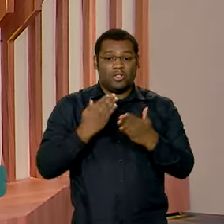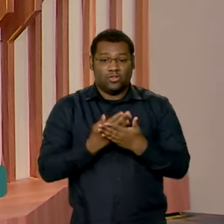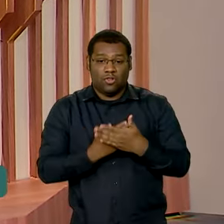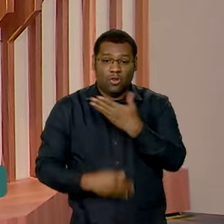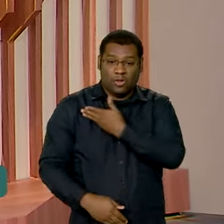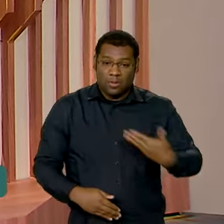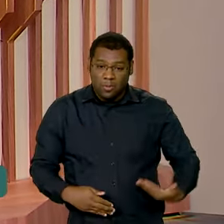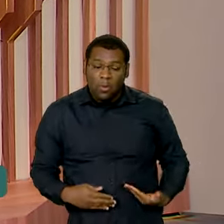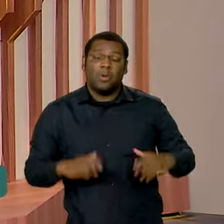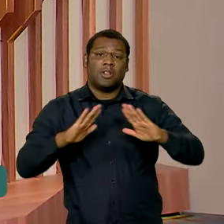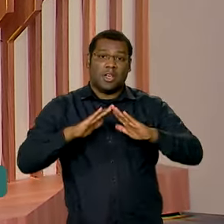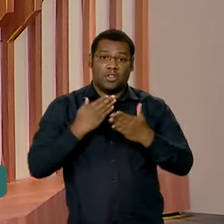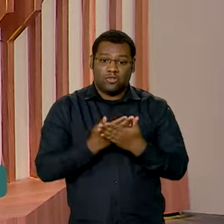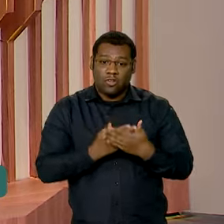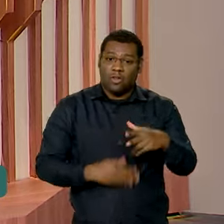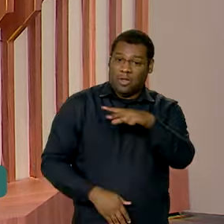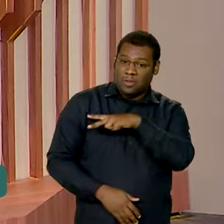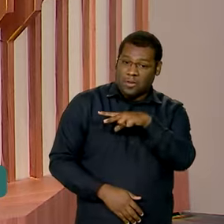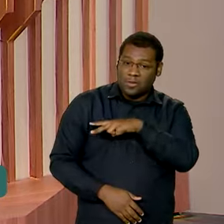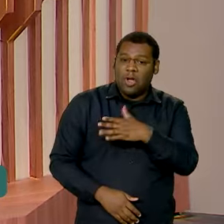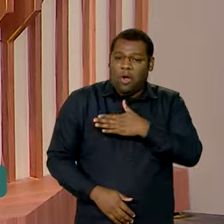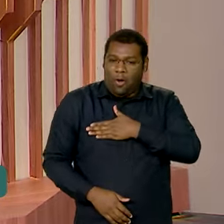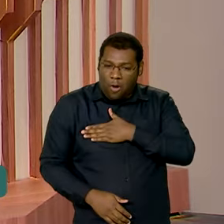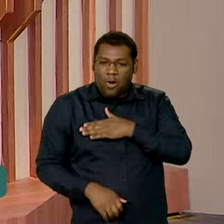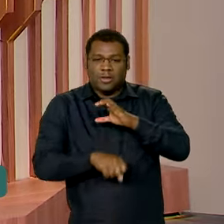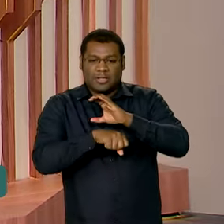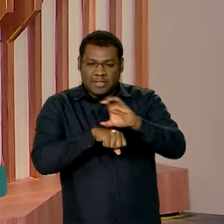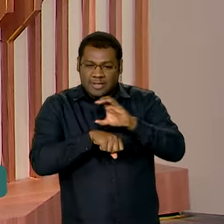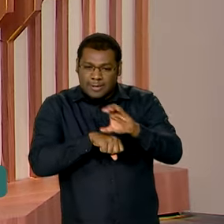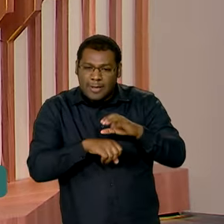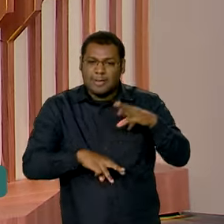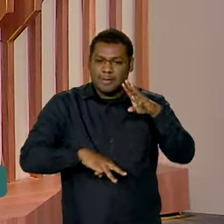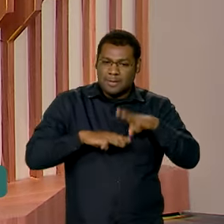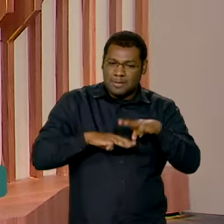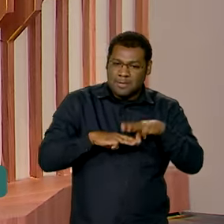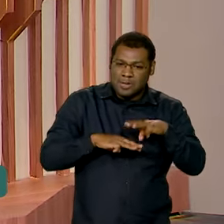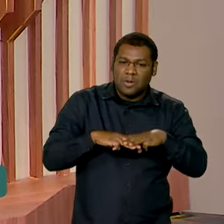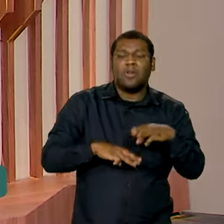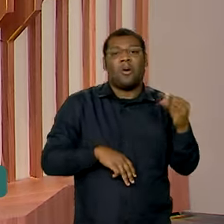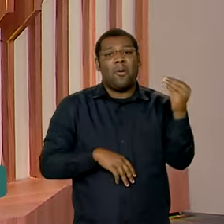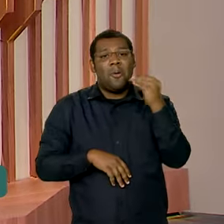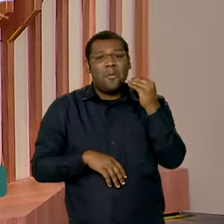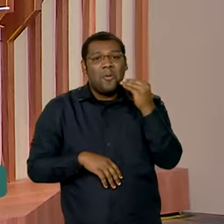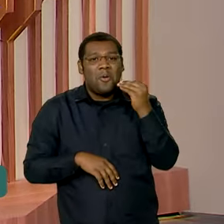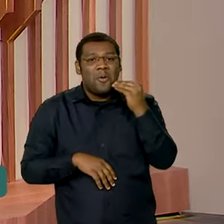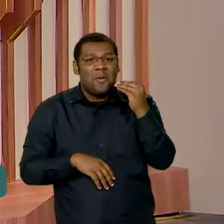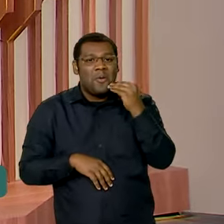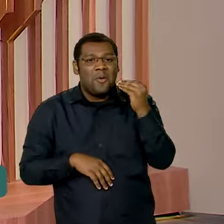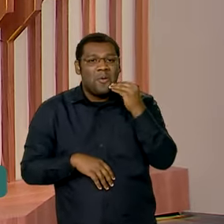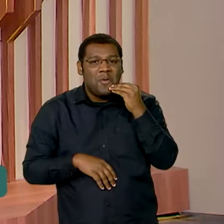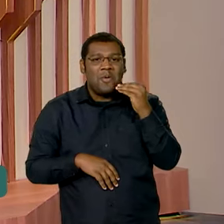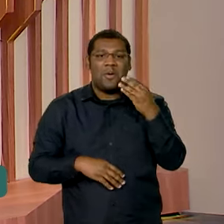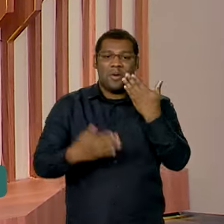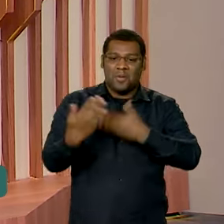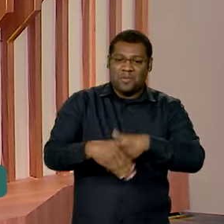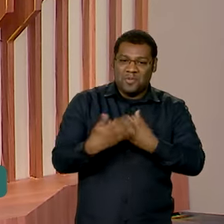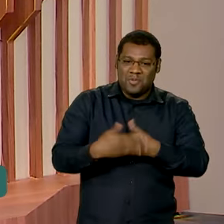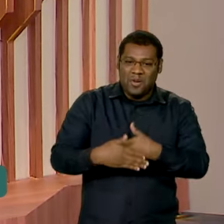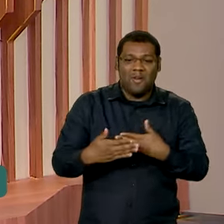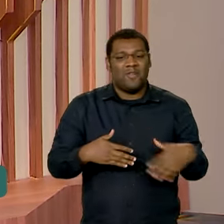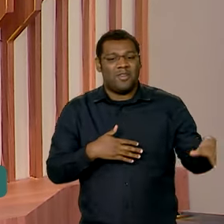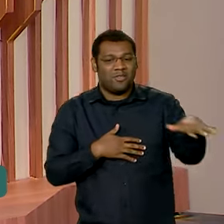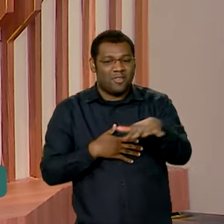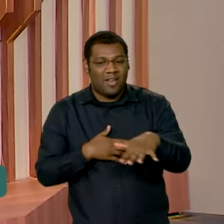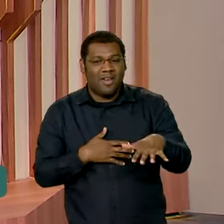privadas de todo o país que gostam de ciências exatas têm a oportunidade de testar o conhecimento na área aí